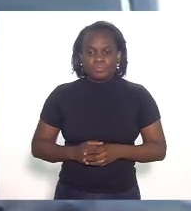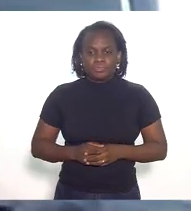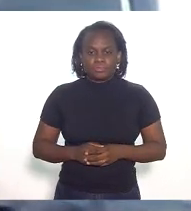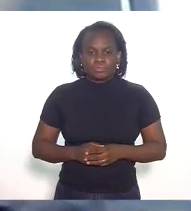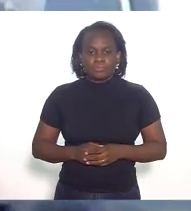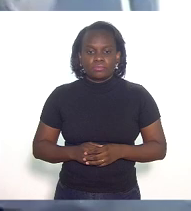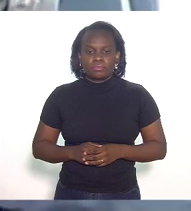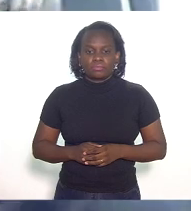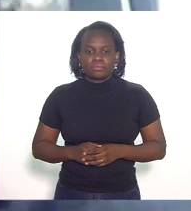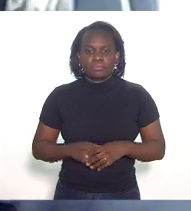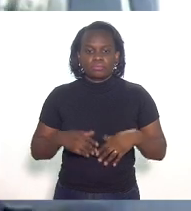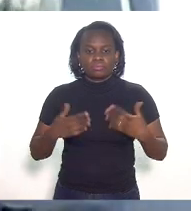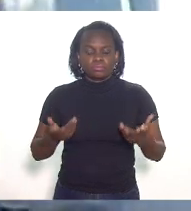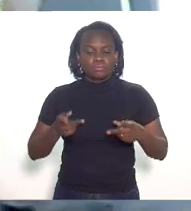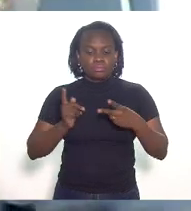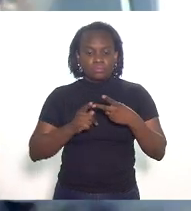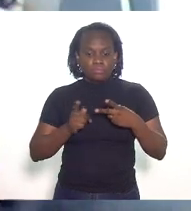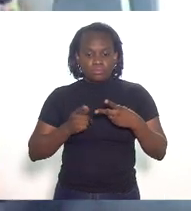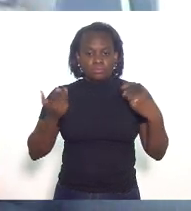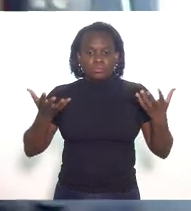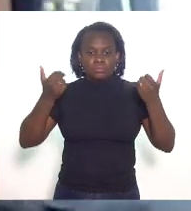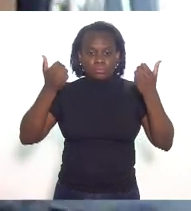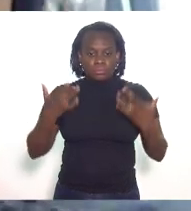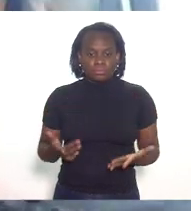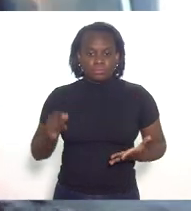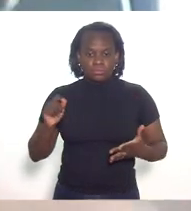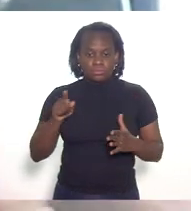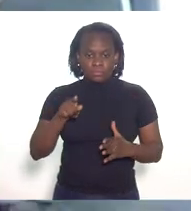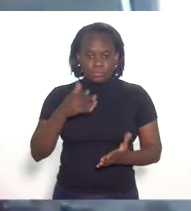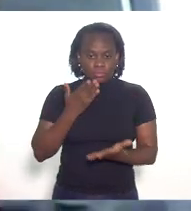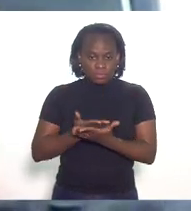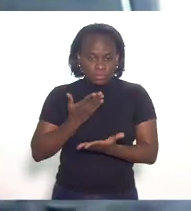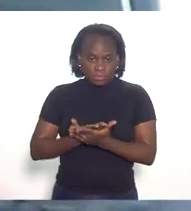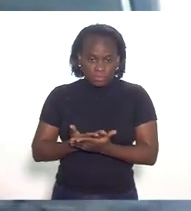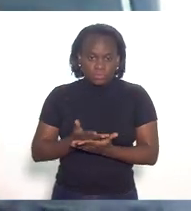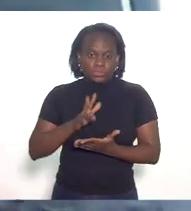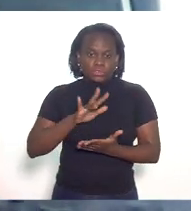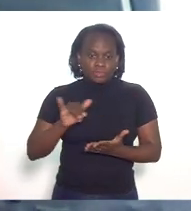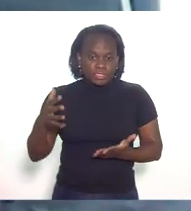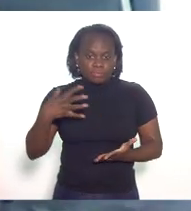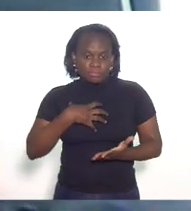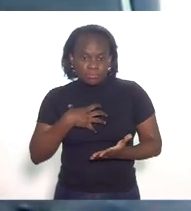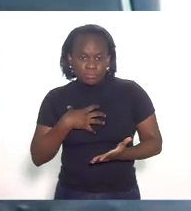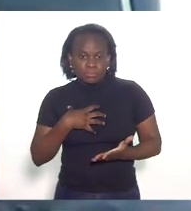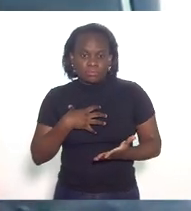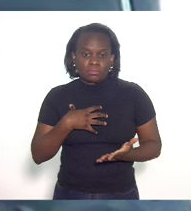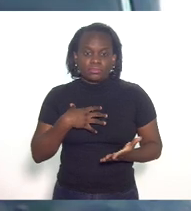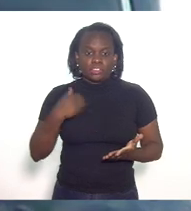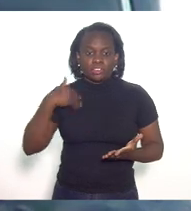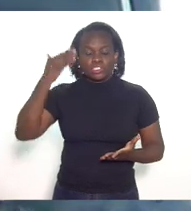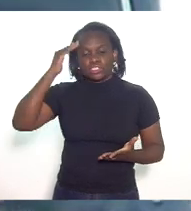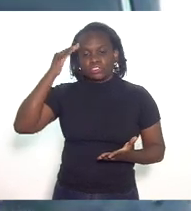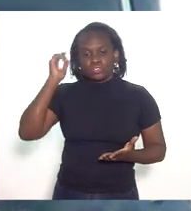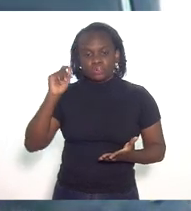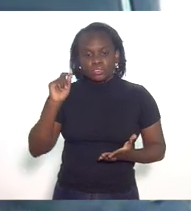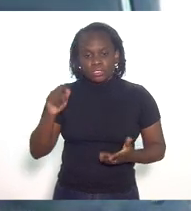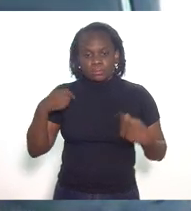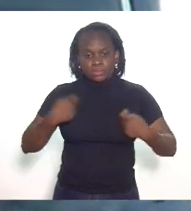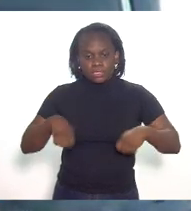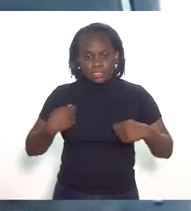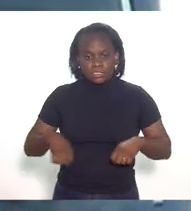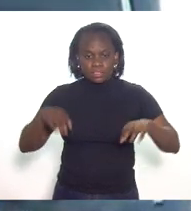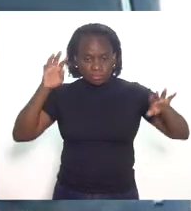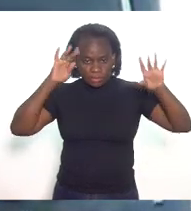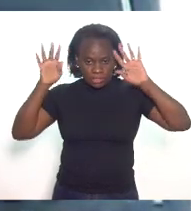e o segundo ponto que eu queria falar é que esse estudo que se vai fazer de impacto eu entendo que ele tem que levar em